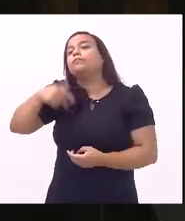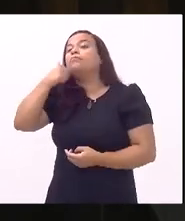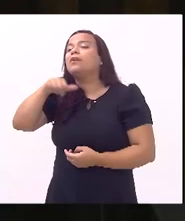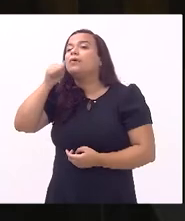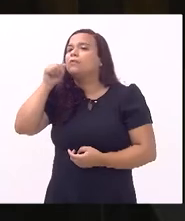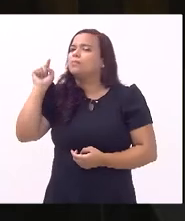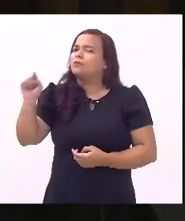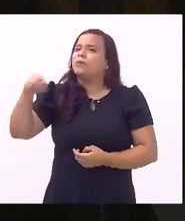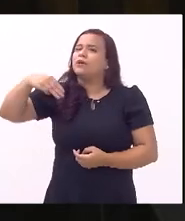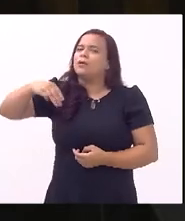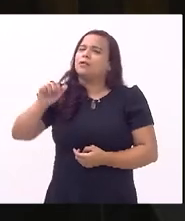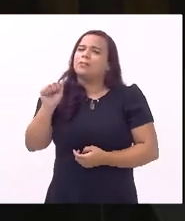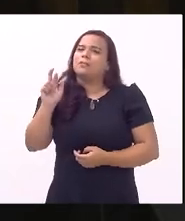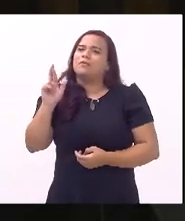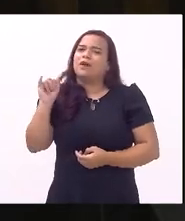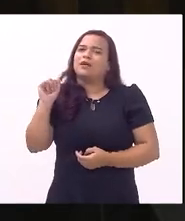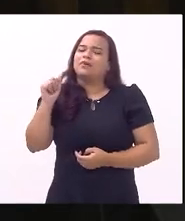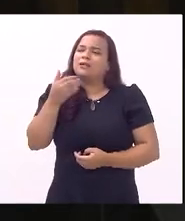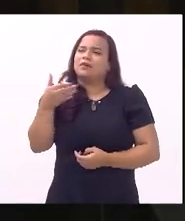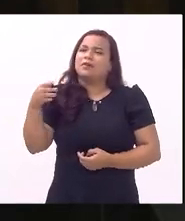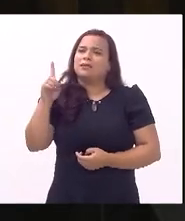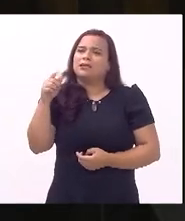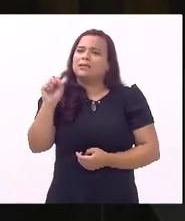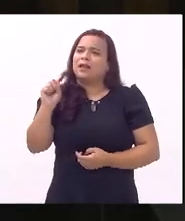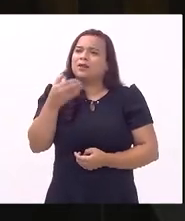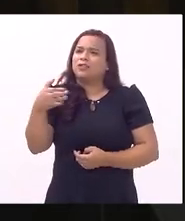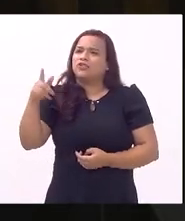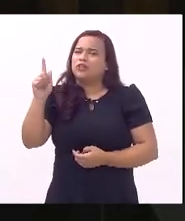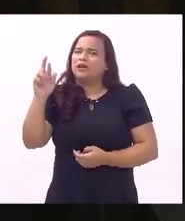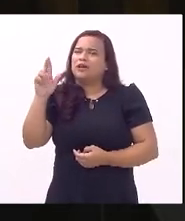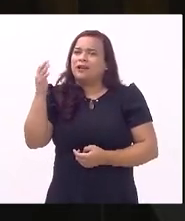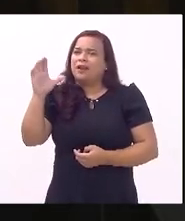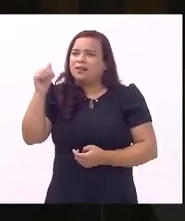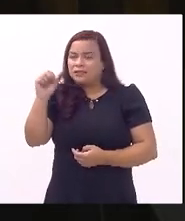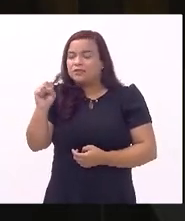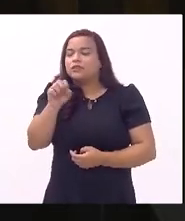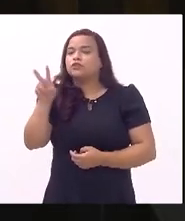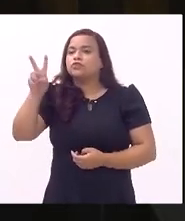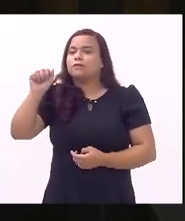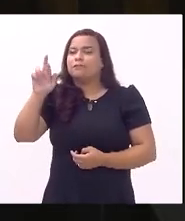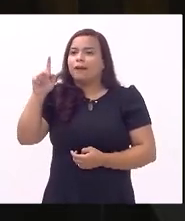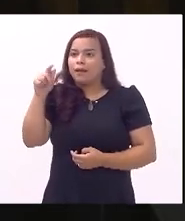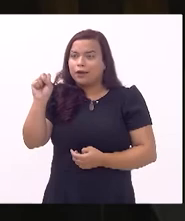Graças Vargas é uma servidora do Estado foi funcionária